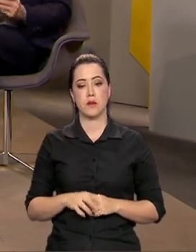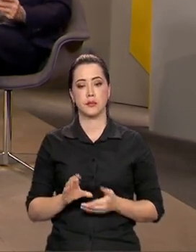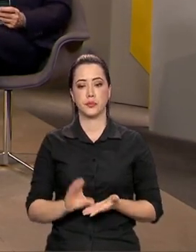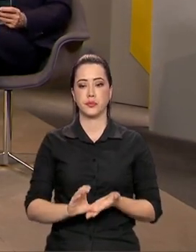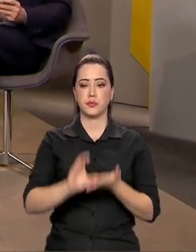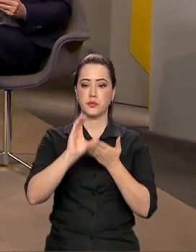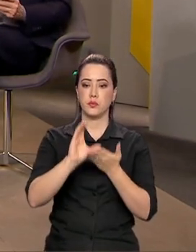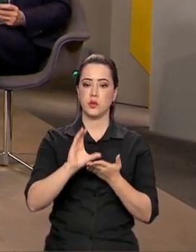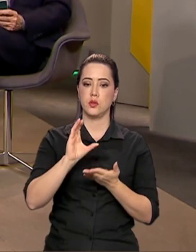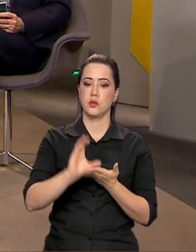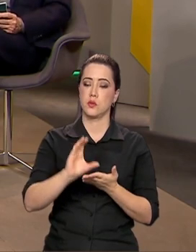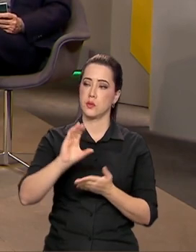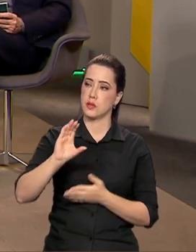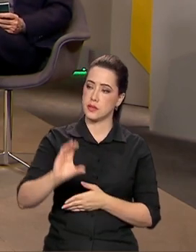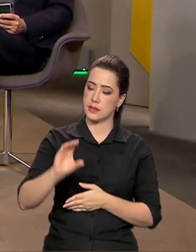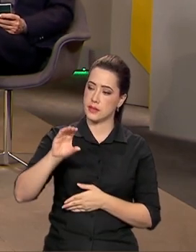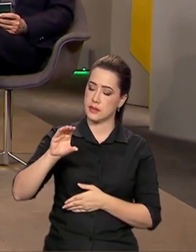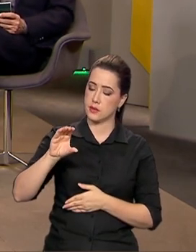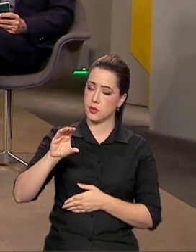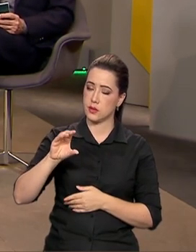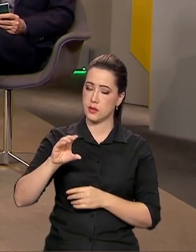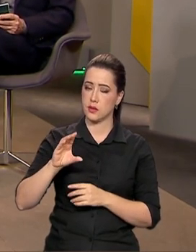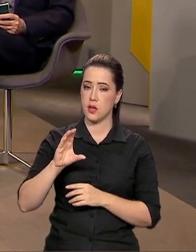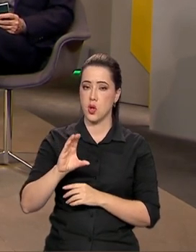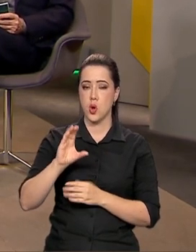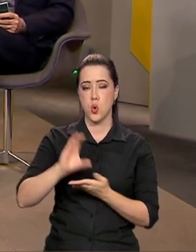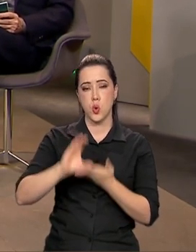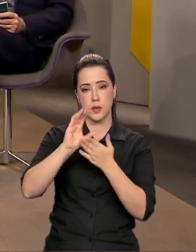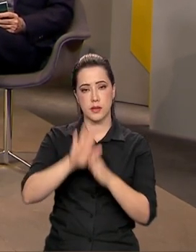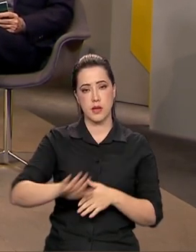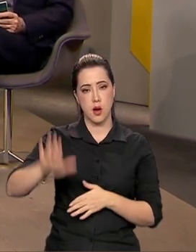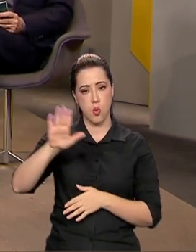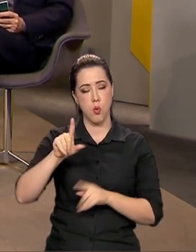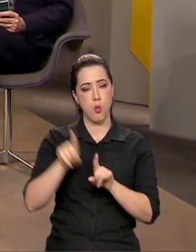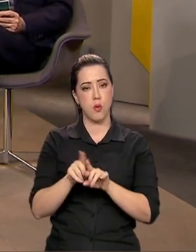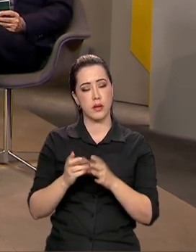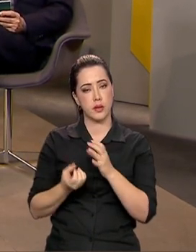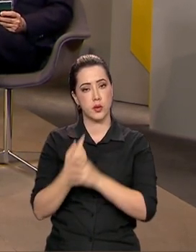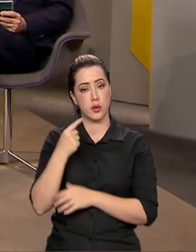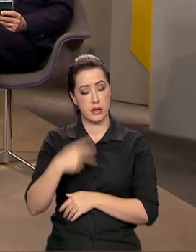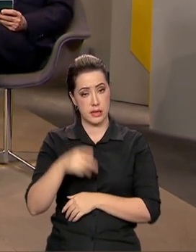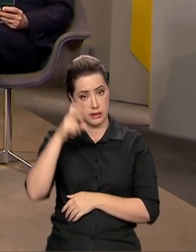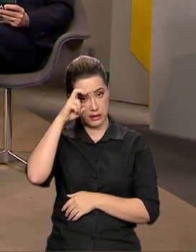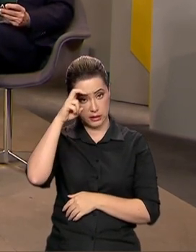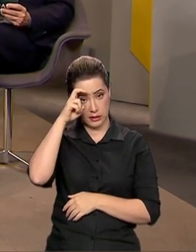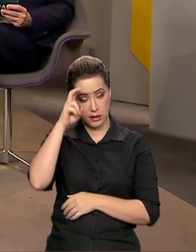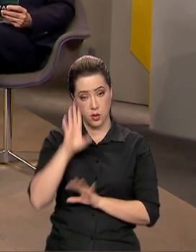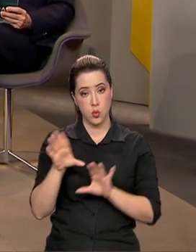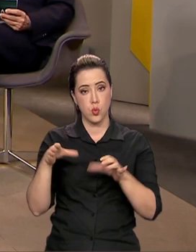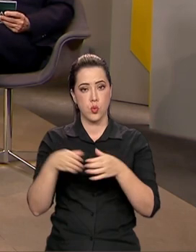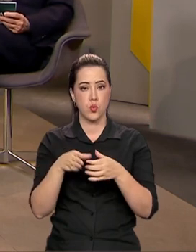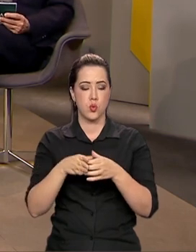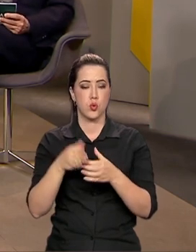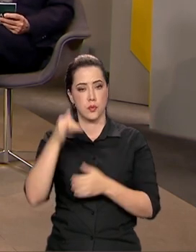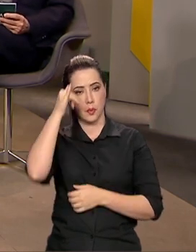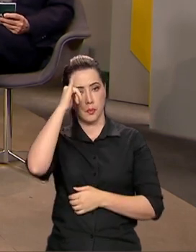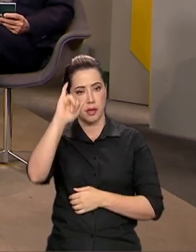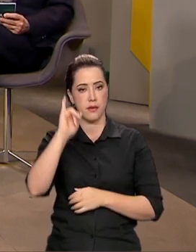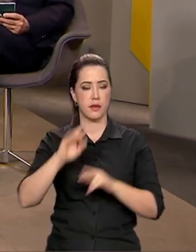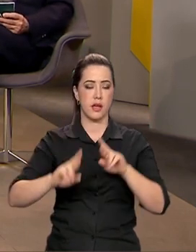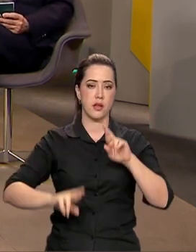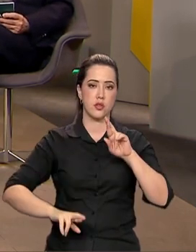Econômico, Social e Sustentável, conhecido como Conselhão, instalou na reunião desta quinta-feira a Comissão de Combate às